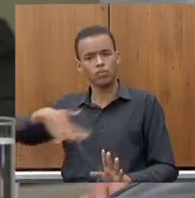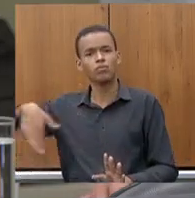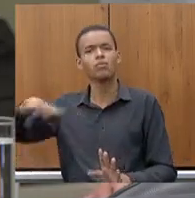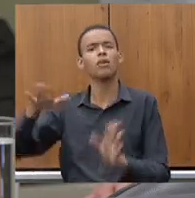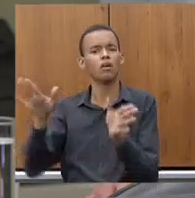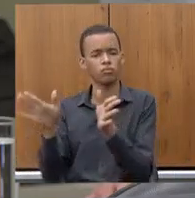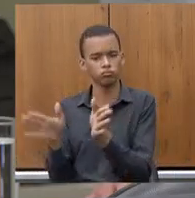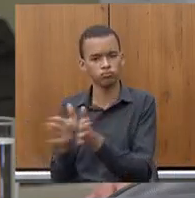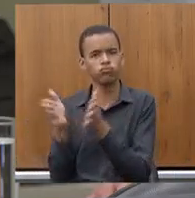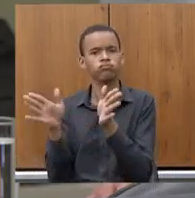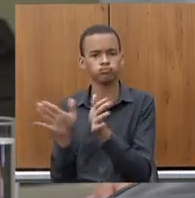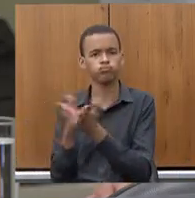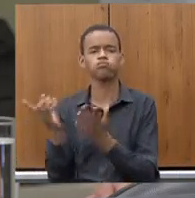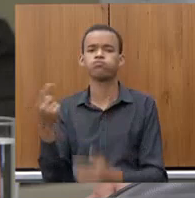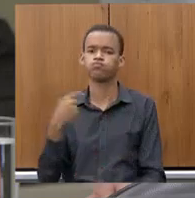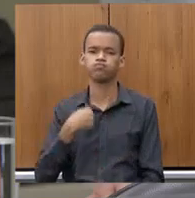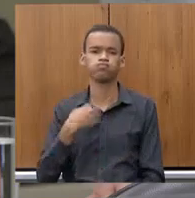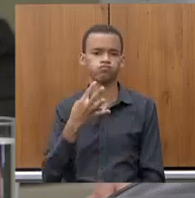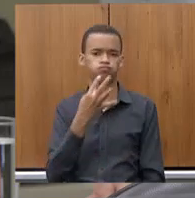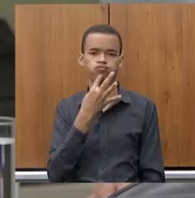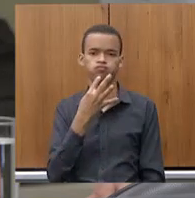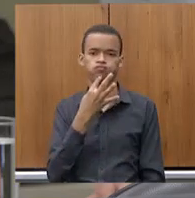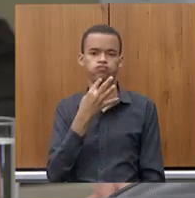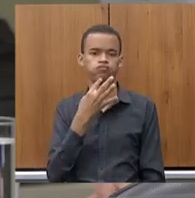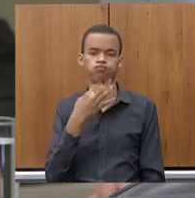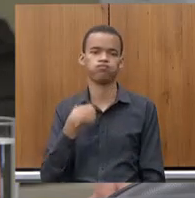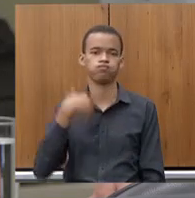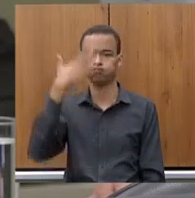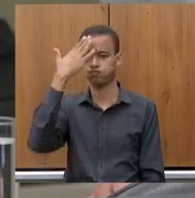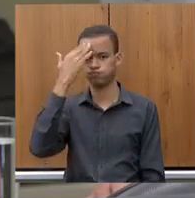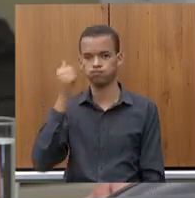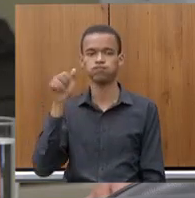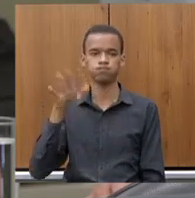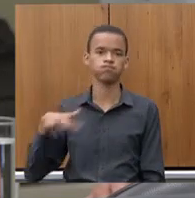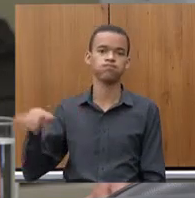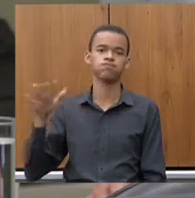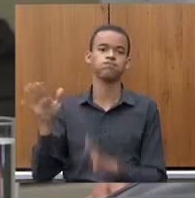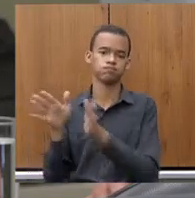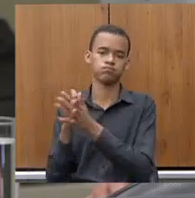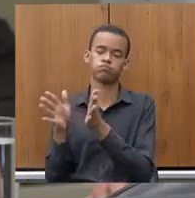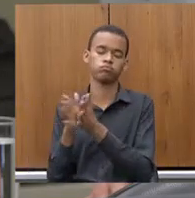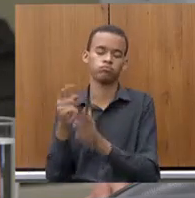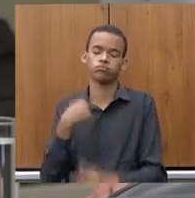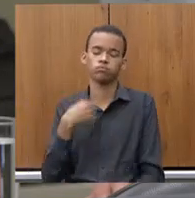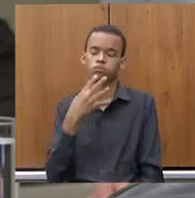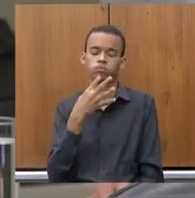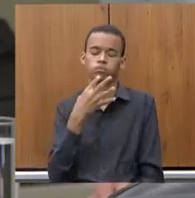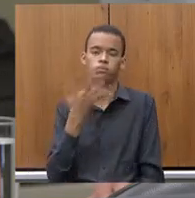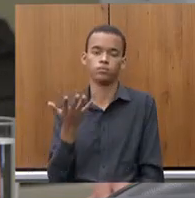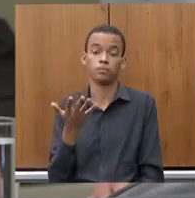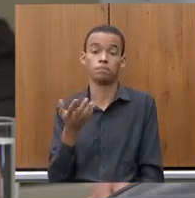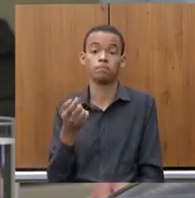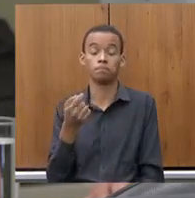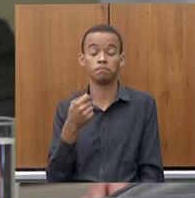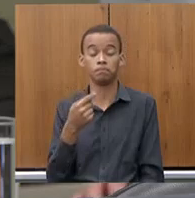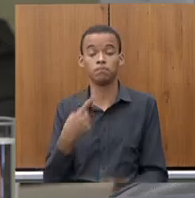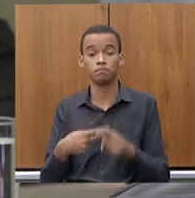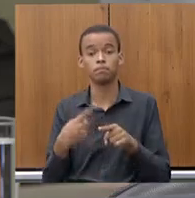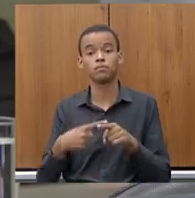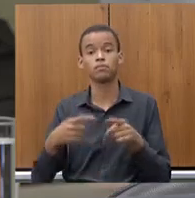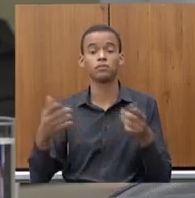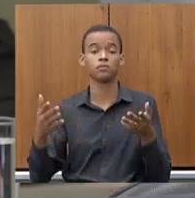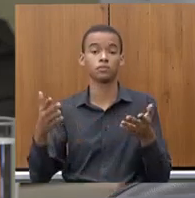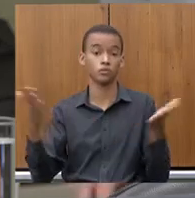sei o que que era pobreza daquela época lá na minha cidade isso aí o que que a pobreza hoje então hoje o pobre hoje o pobre ele tem um